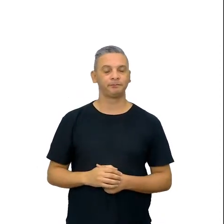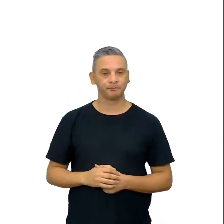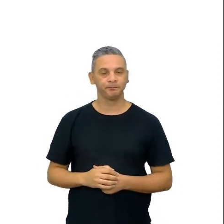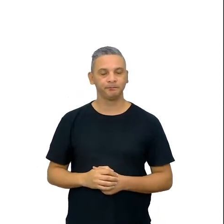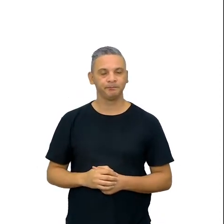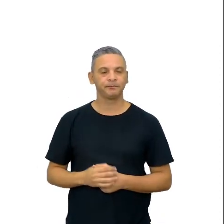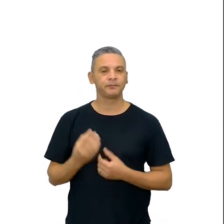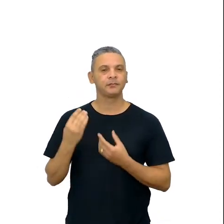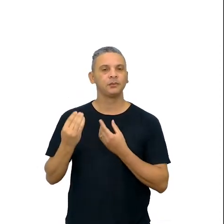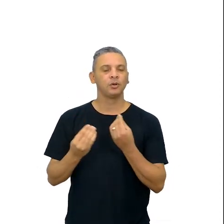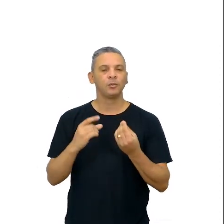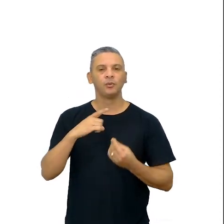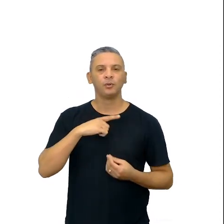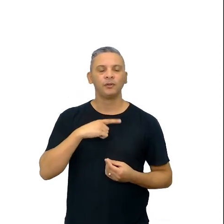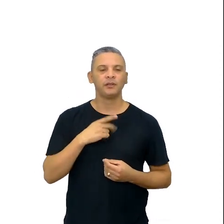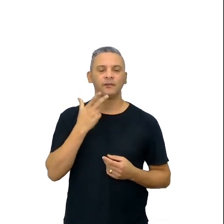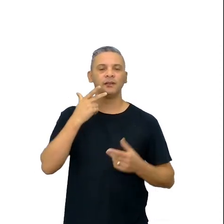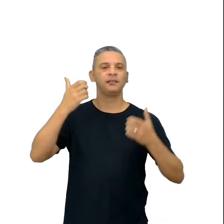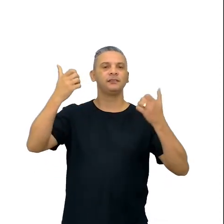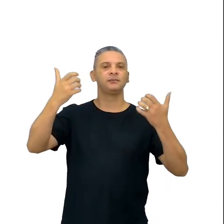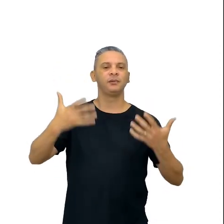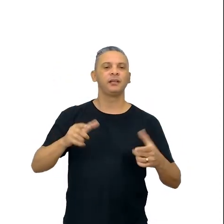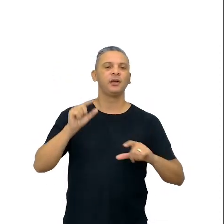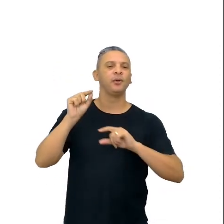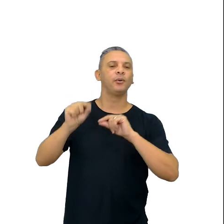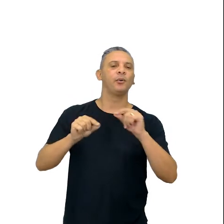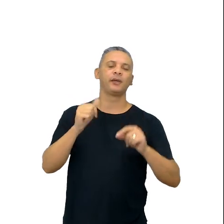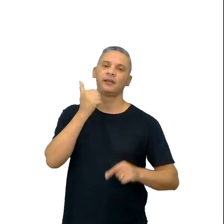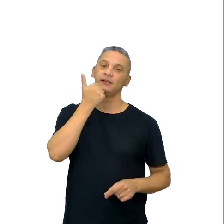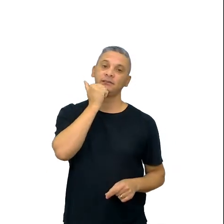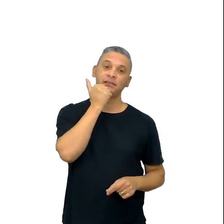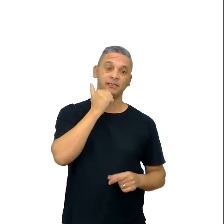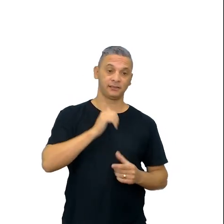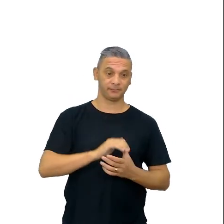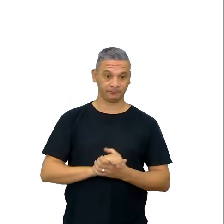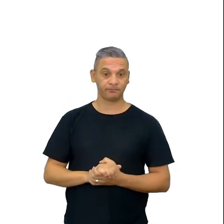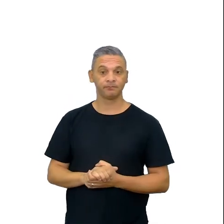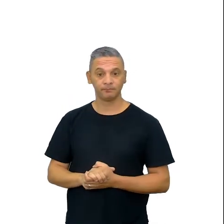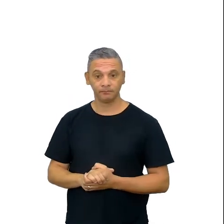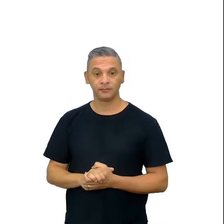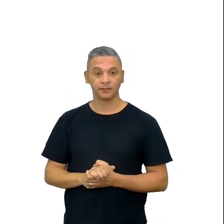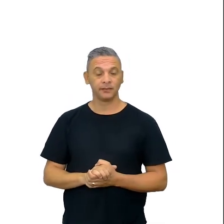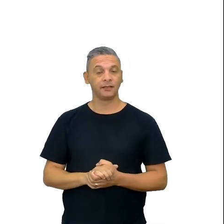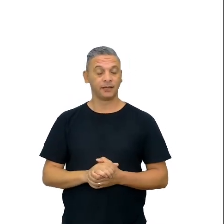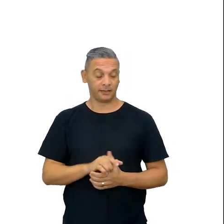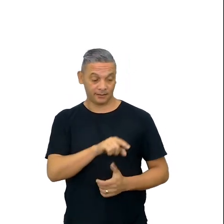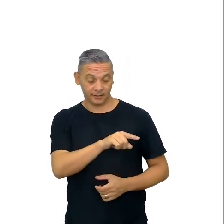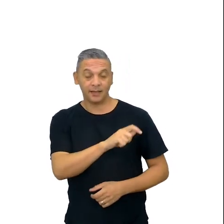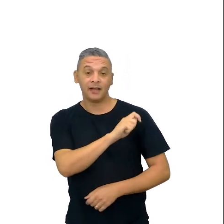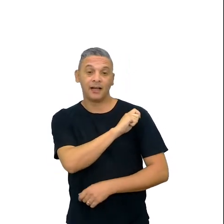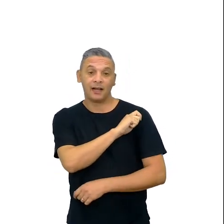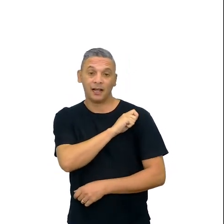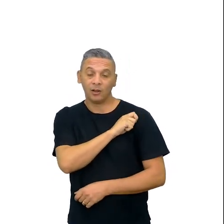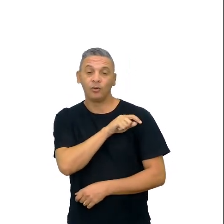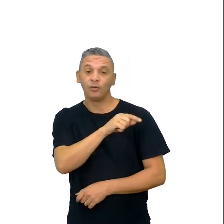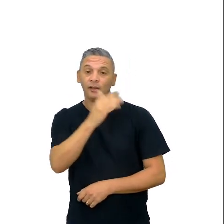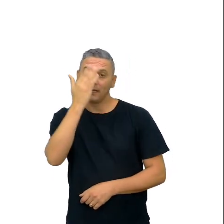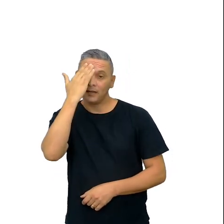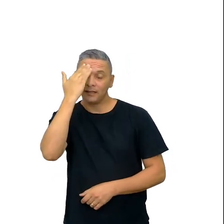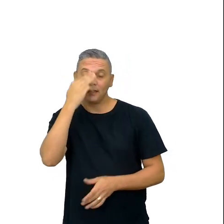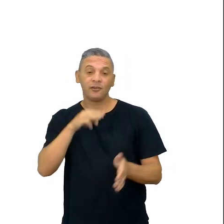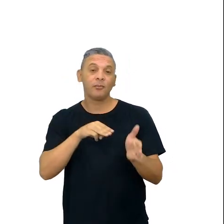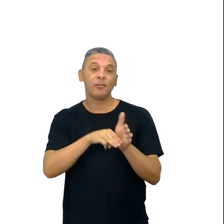a ideia aqui é falar um pouquinho sobre o que é ciência. Então, é trabalhar com o meu aluno entendendo todo o método